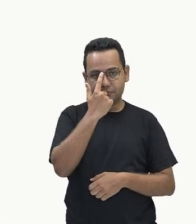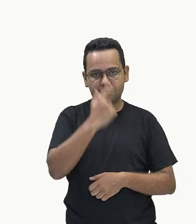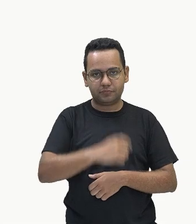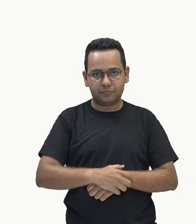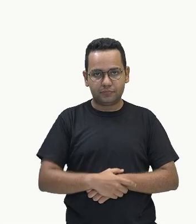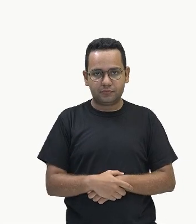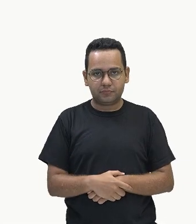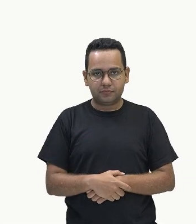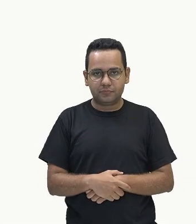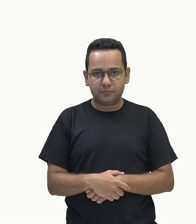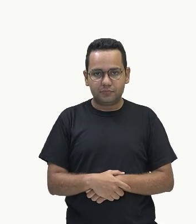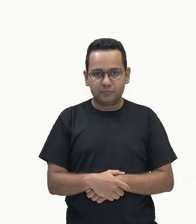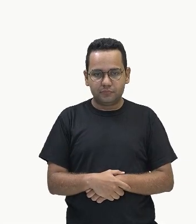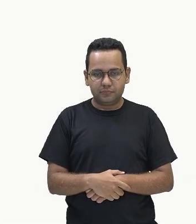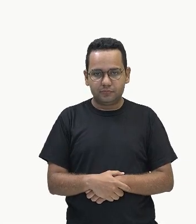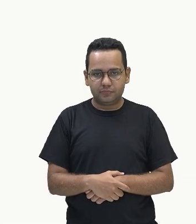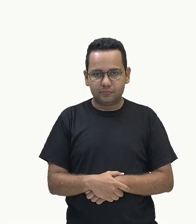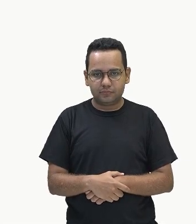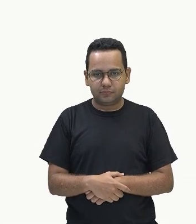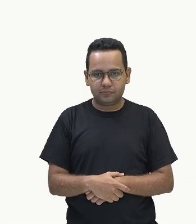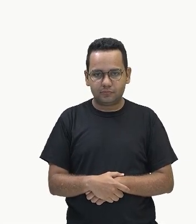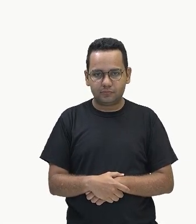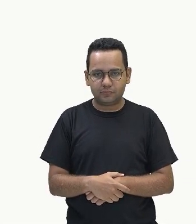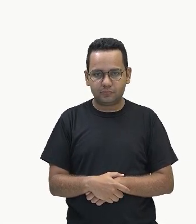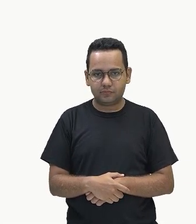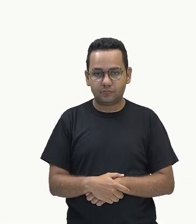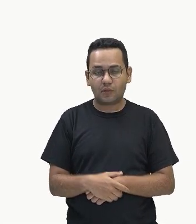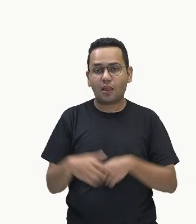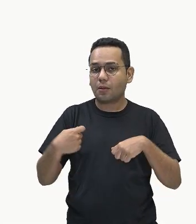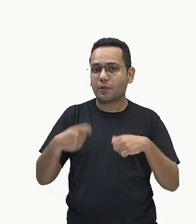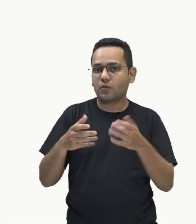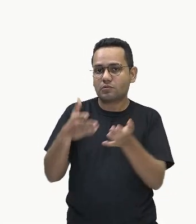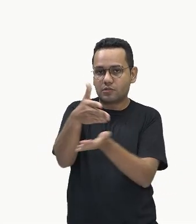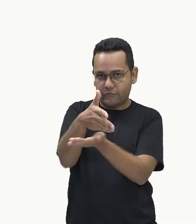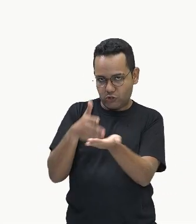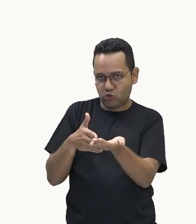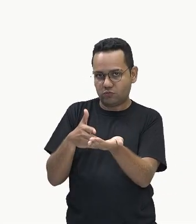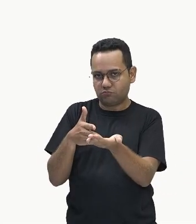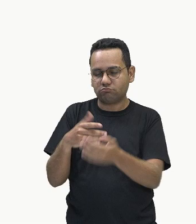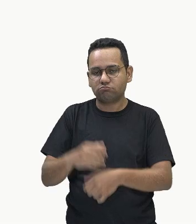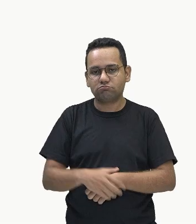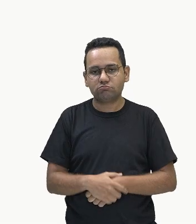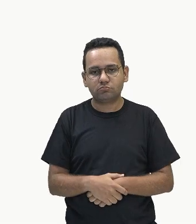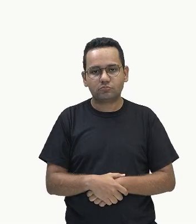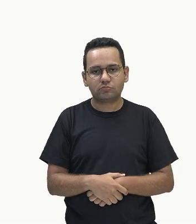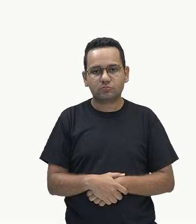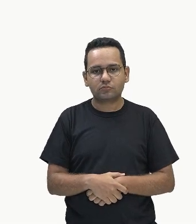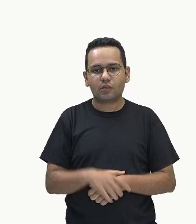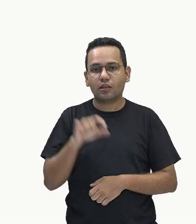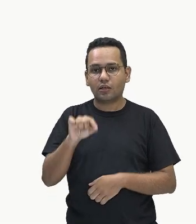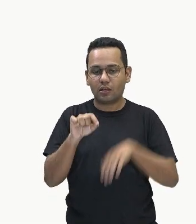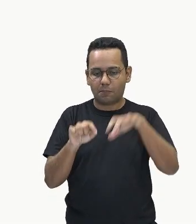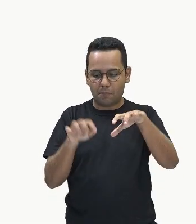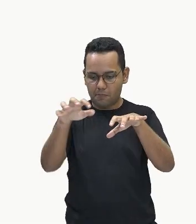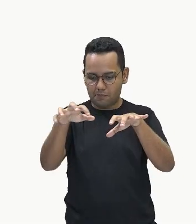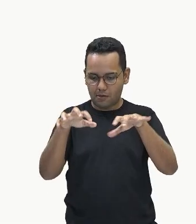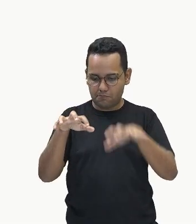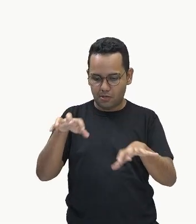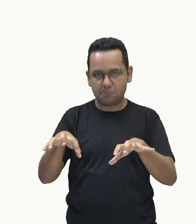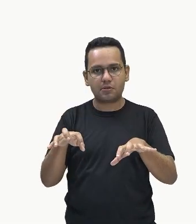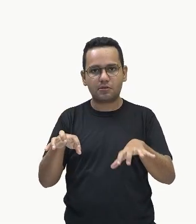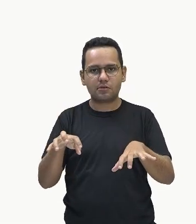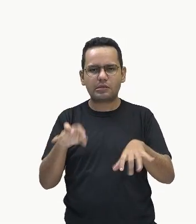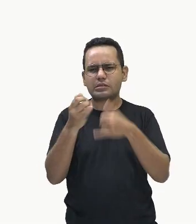tá? E aí a gente vai dividir essa pizza em setores, ok?